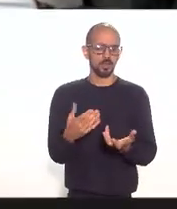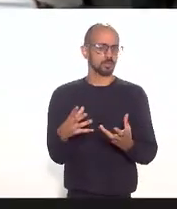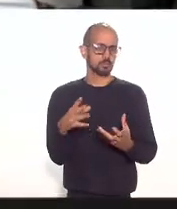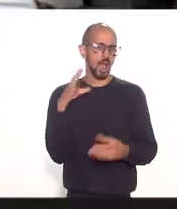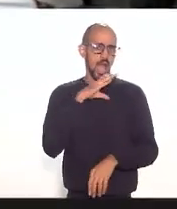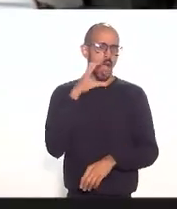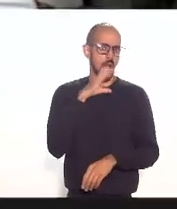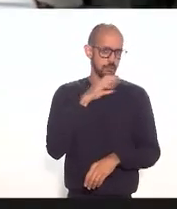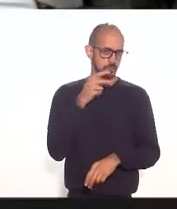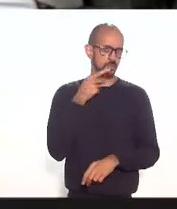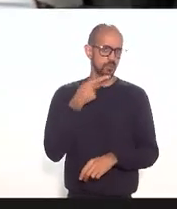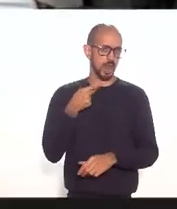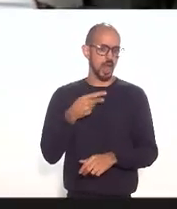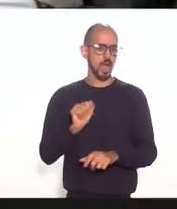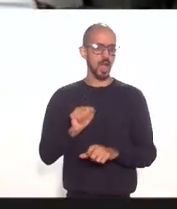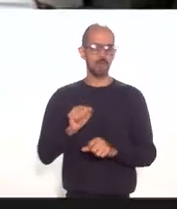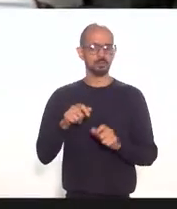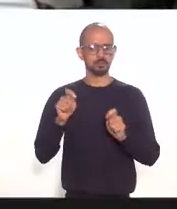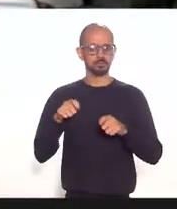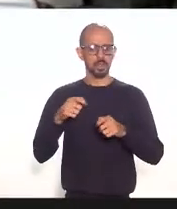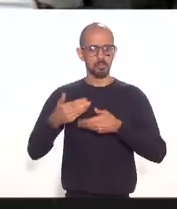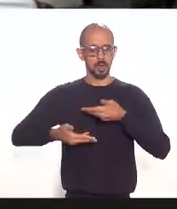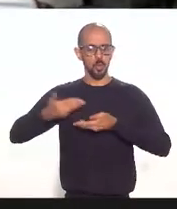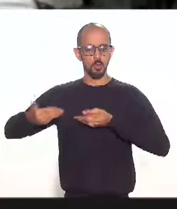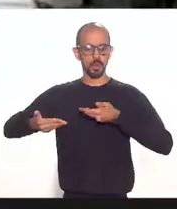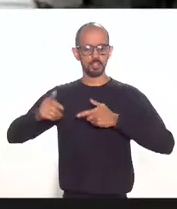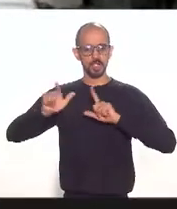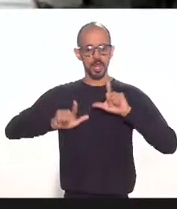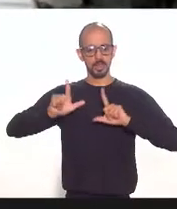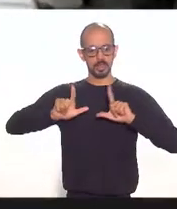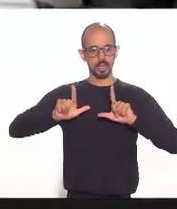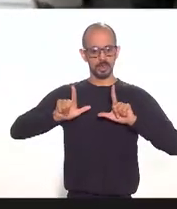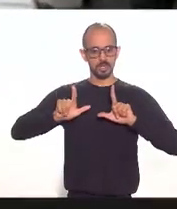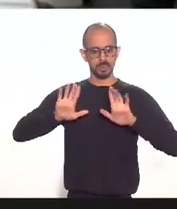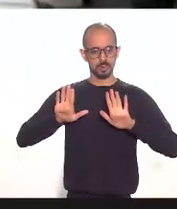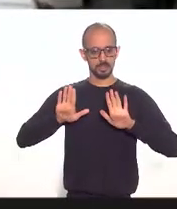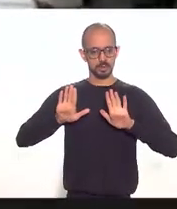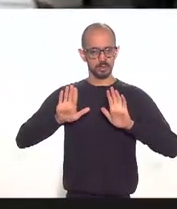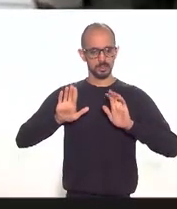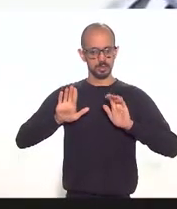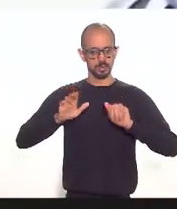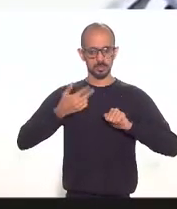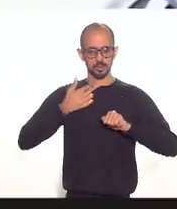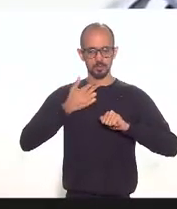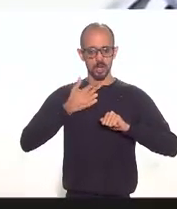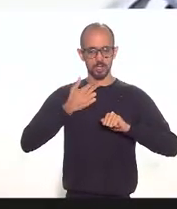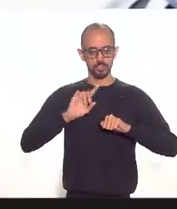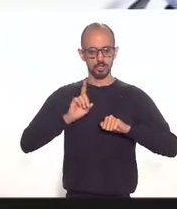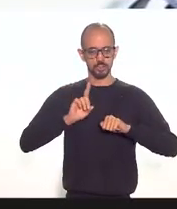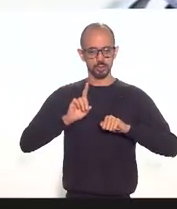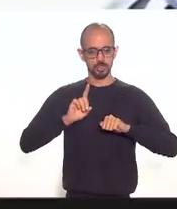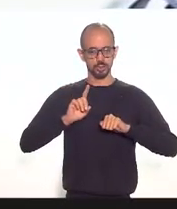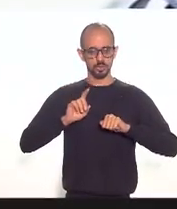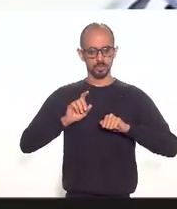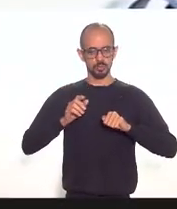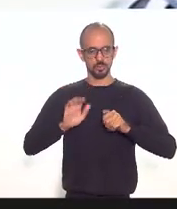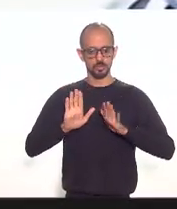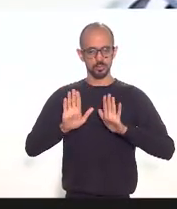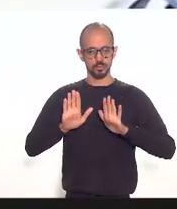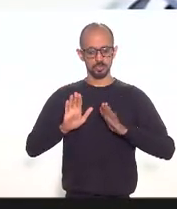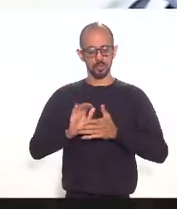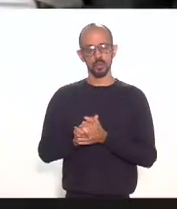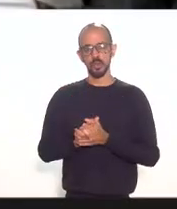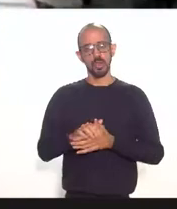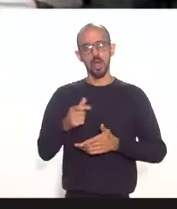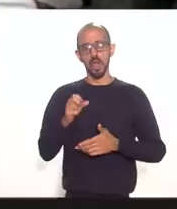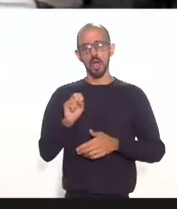não está não podendo compartilhar a tela o senhor não autoriza tudo bem não